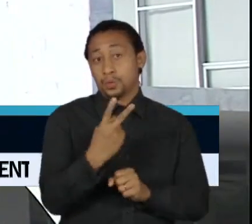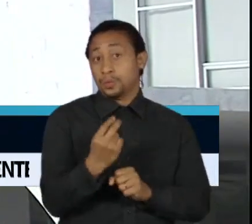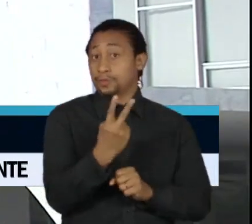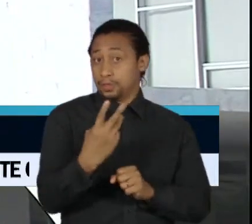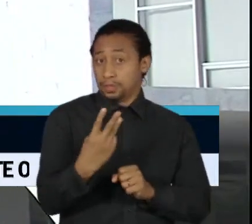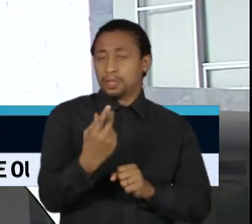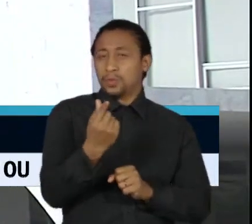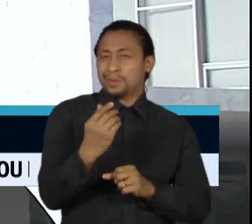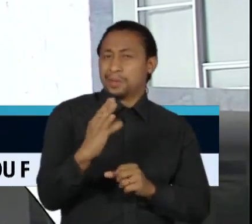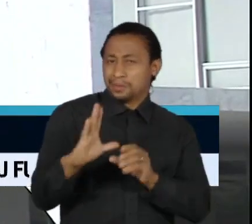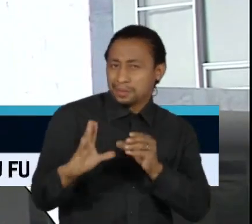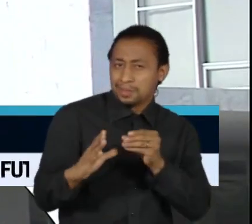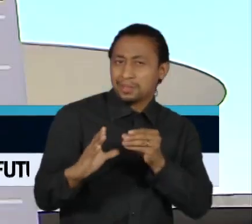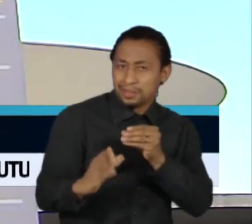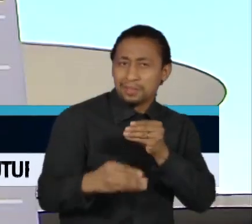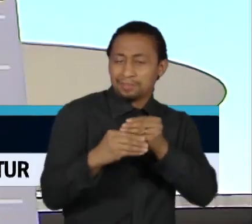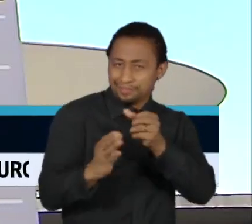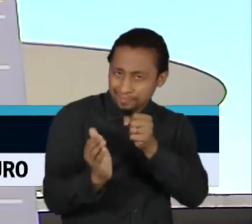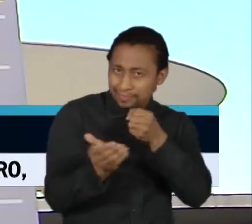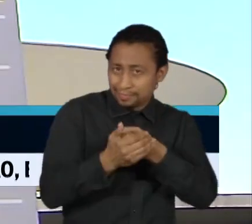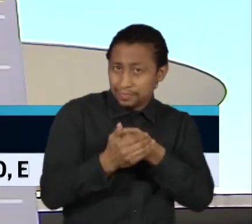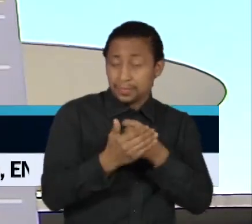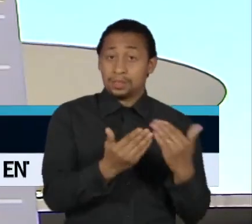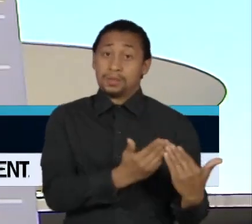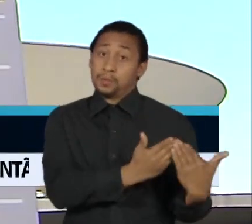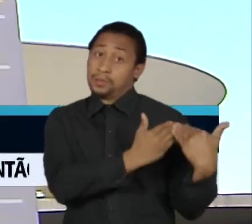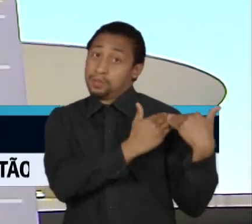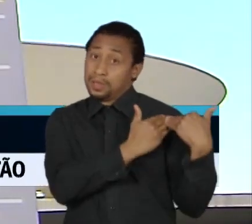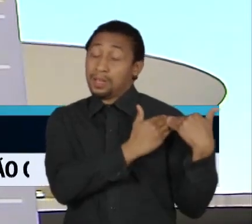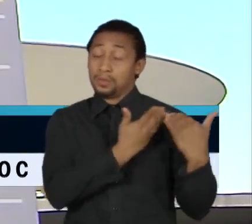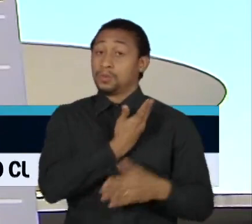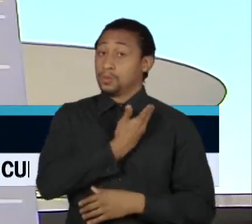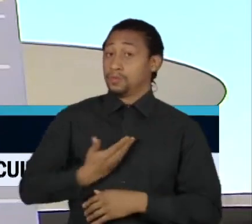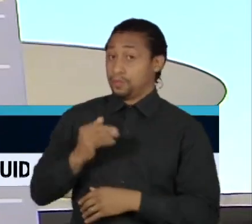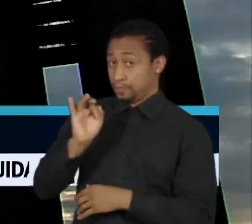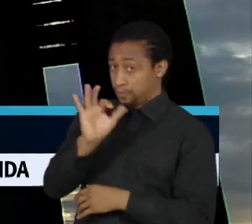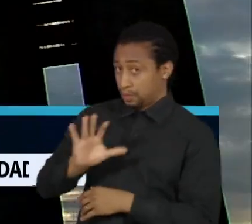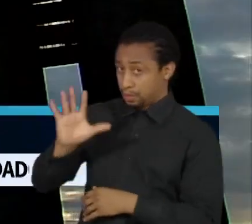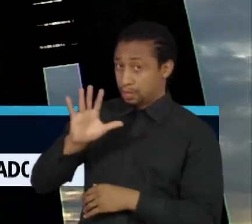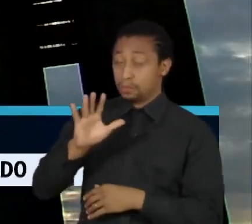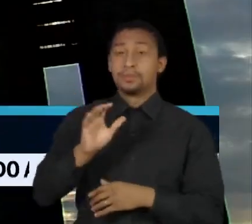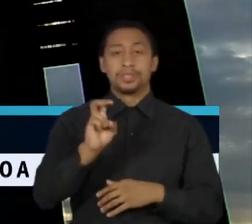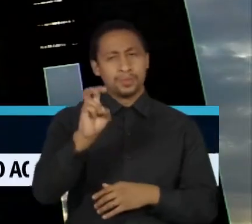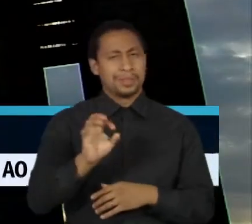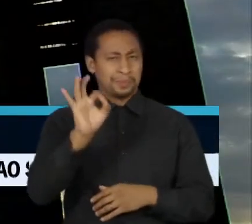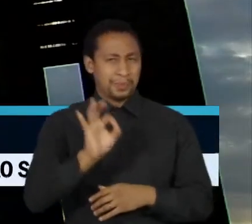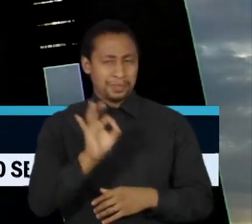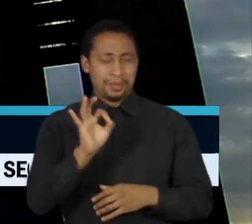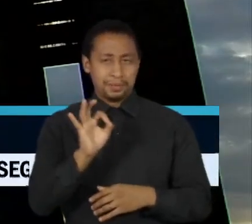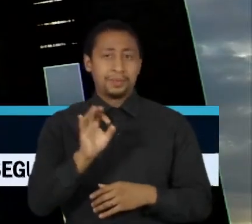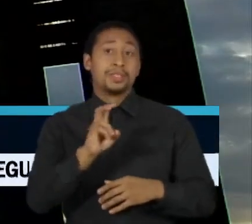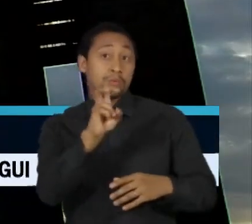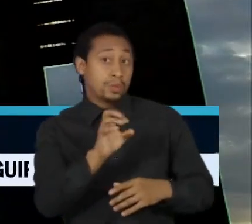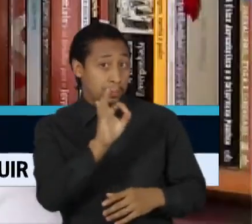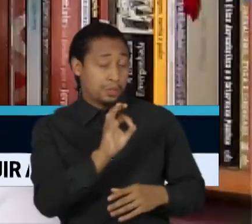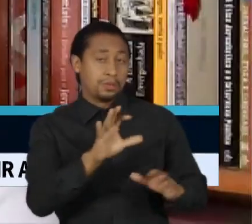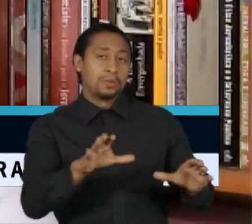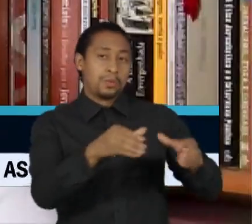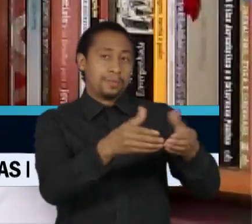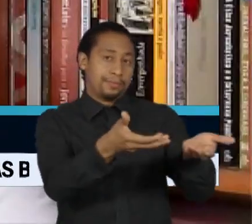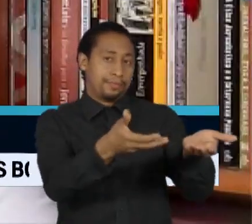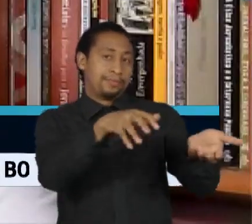responsabilidade do Planalto, a outra metade do legislativo via emendas individuais.